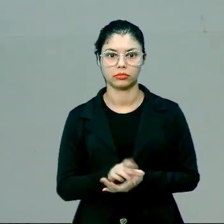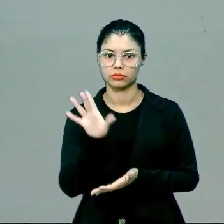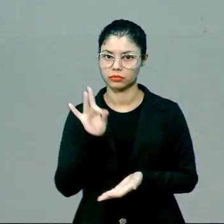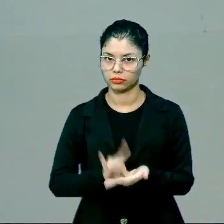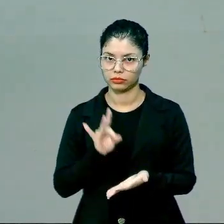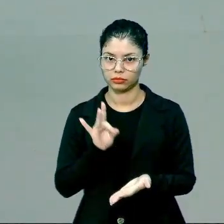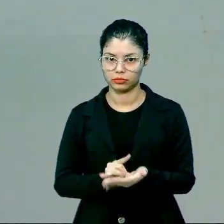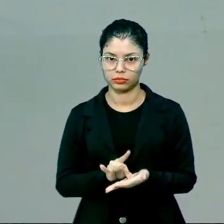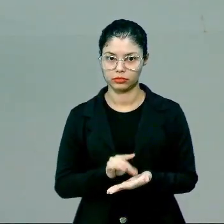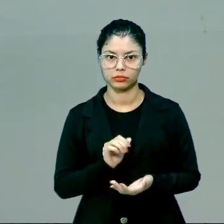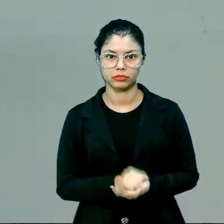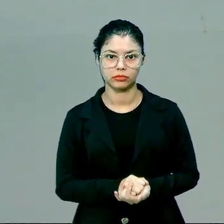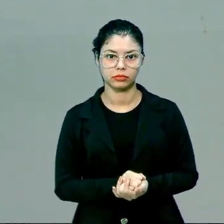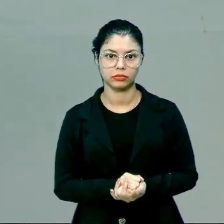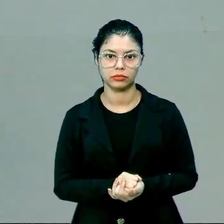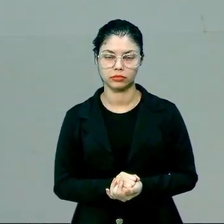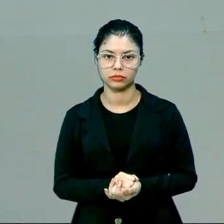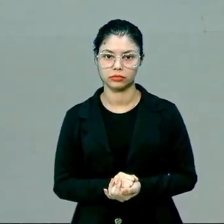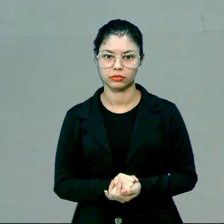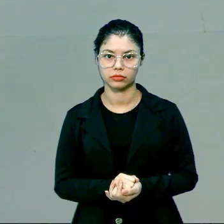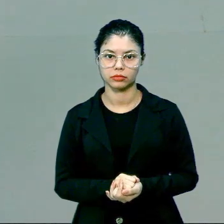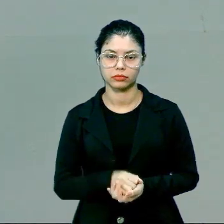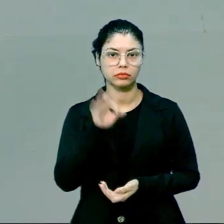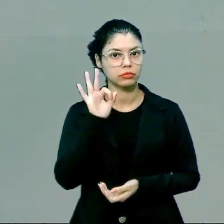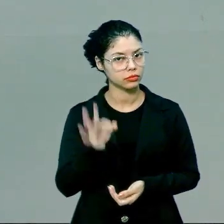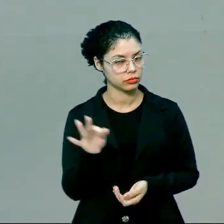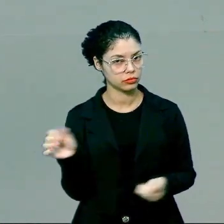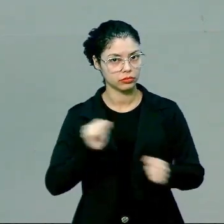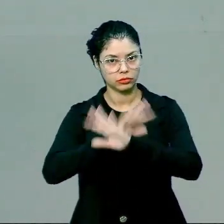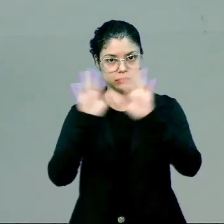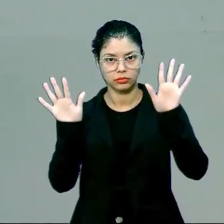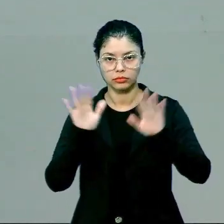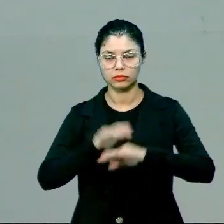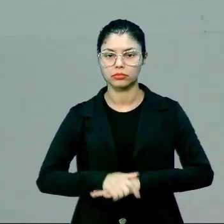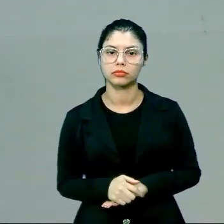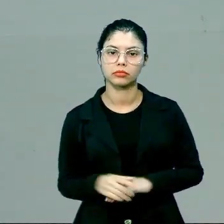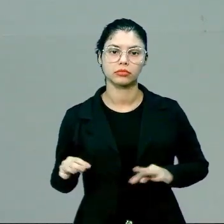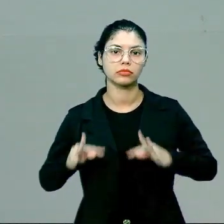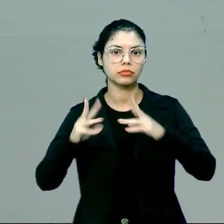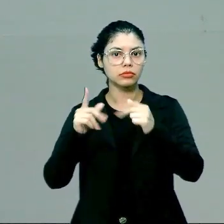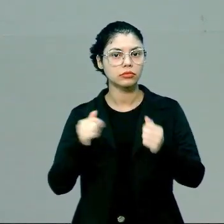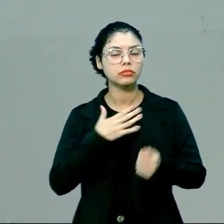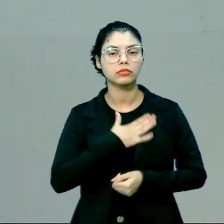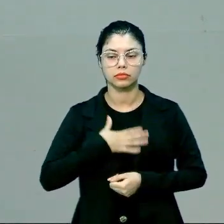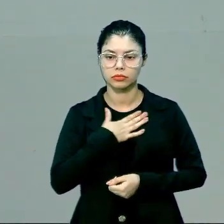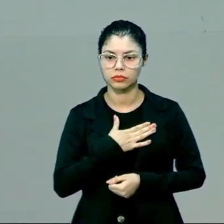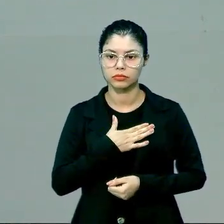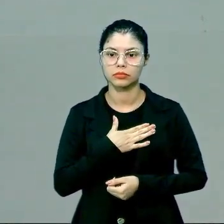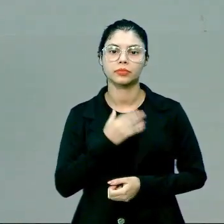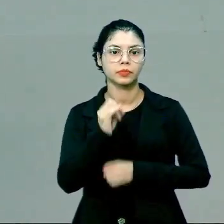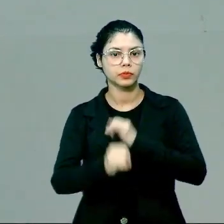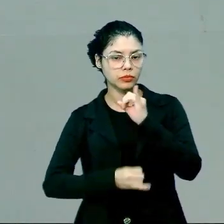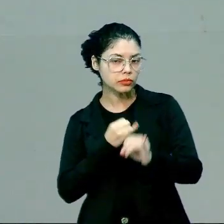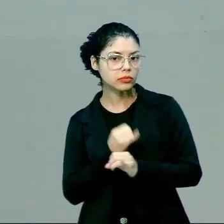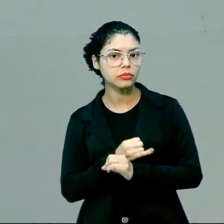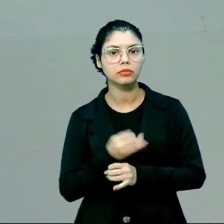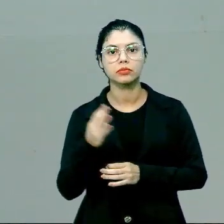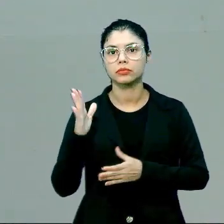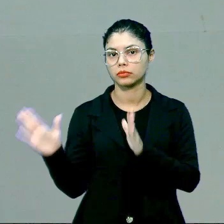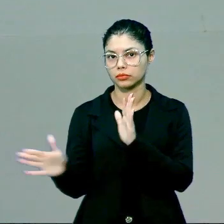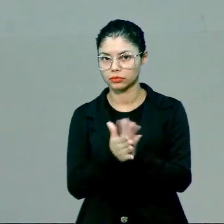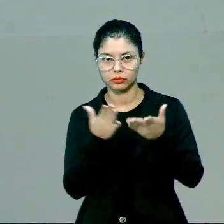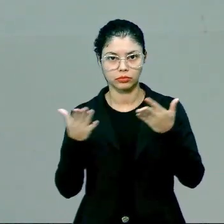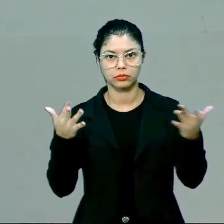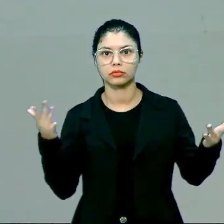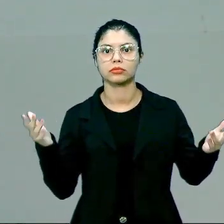fato, ela é fantástica. Isso ficou muito claro, né? Todos gostam da internet. É maravilhoso fazer